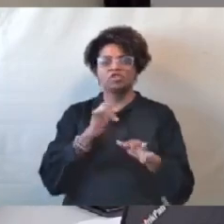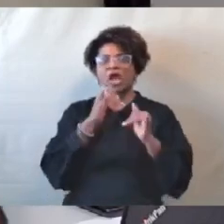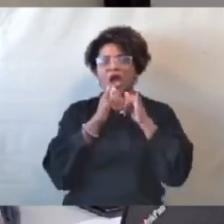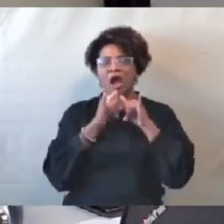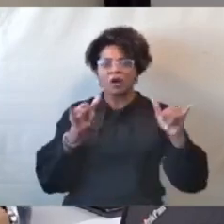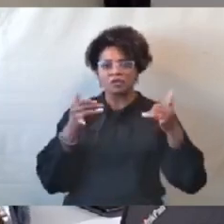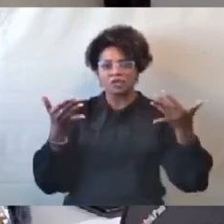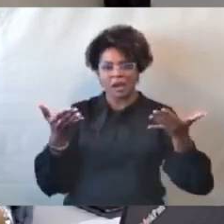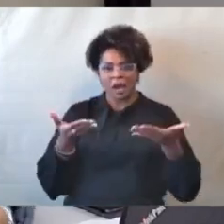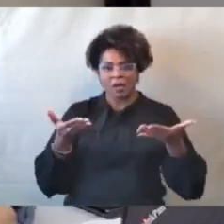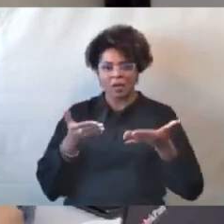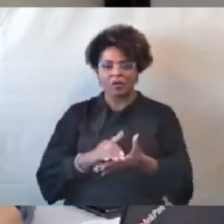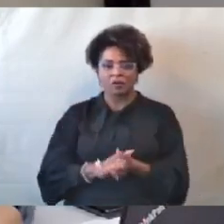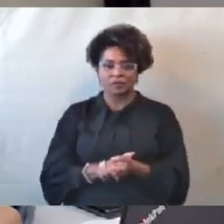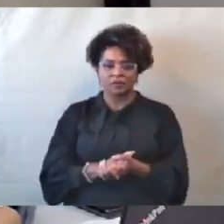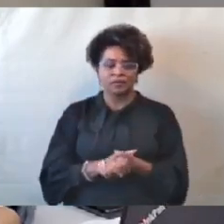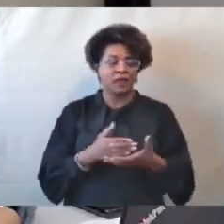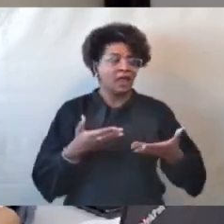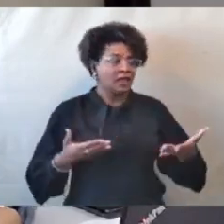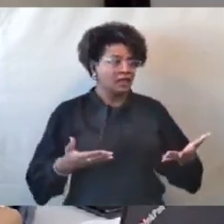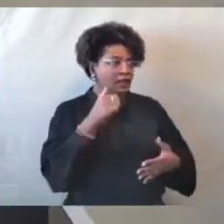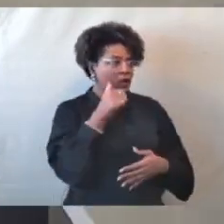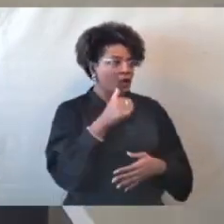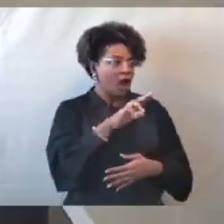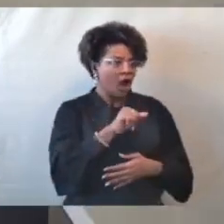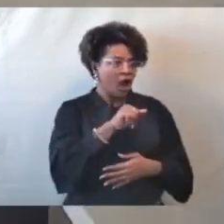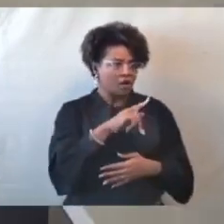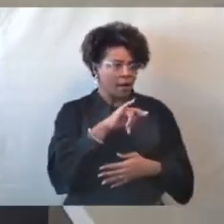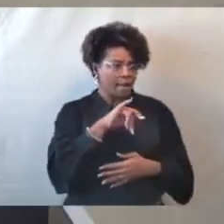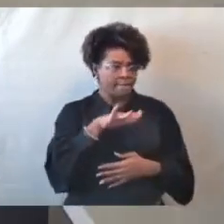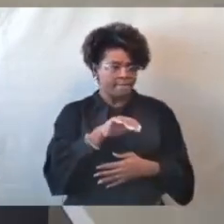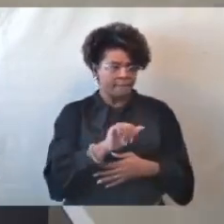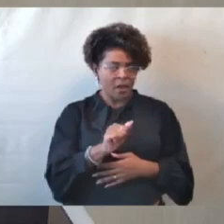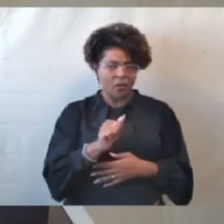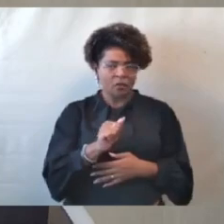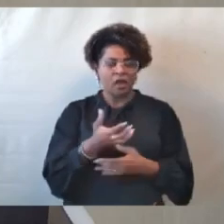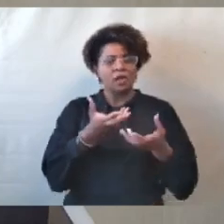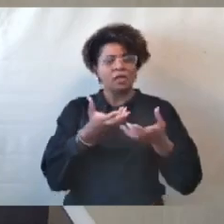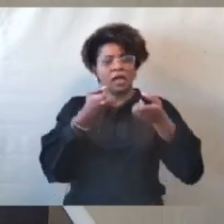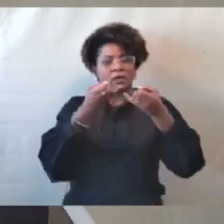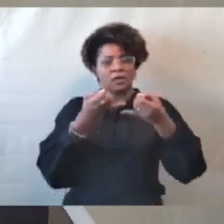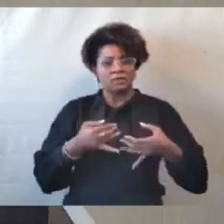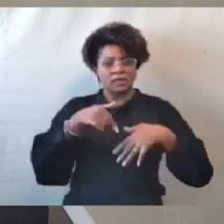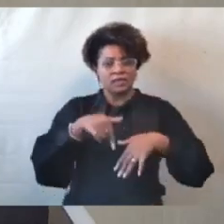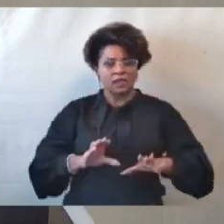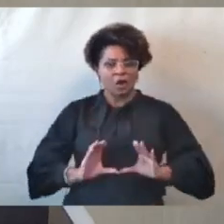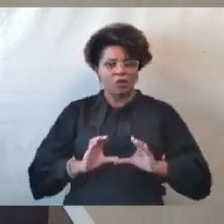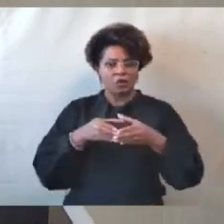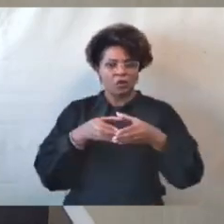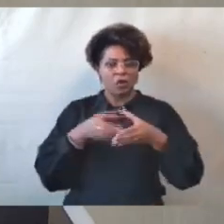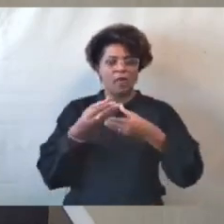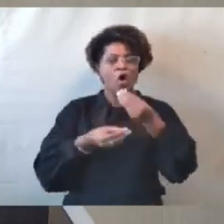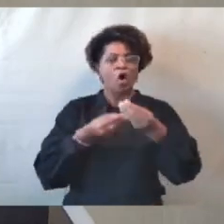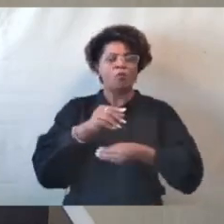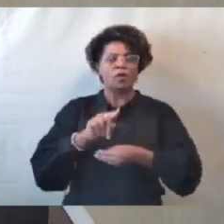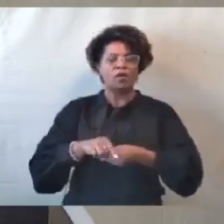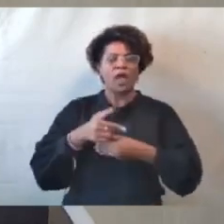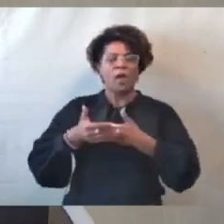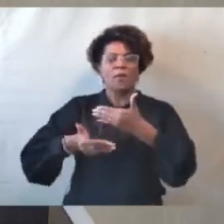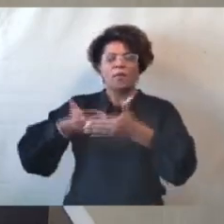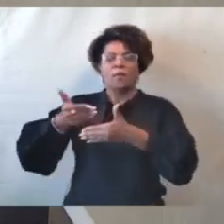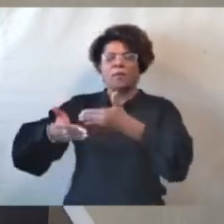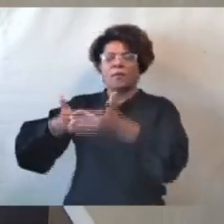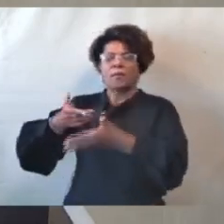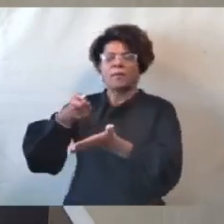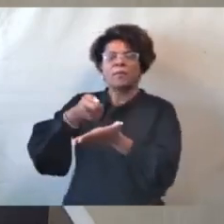Bem, senhora Ana Paula, gostaria que explicasse a essa comissão como se dá o procedimento de inexigibilidade.